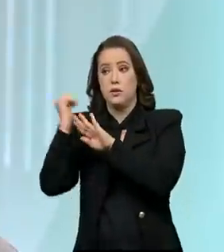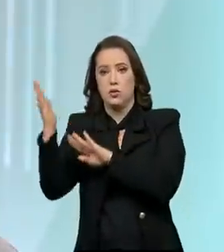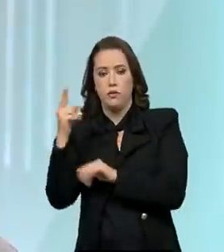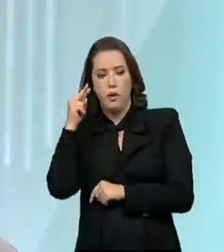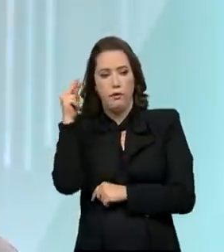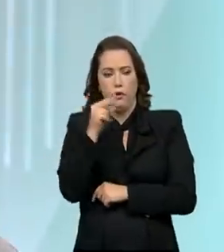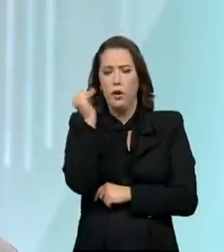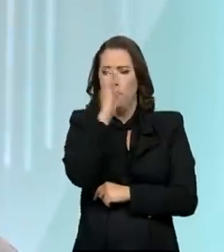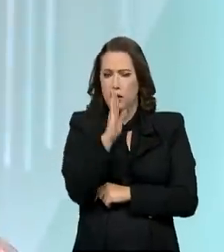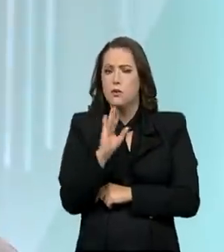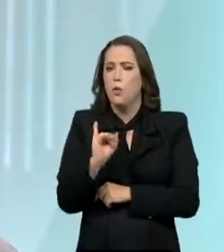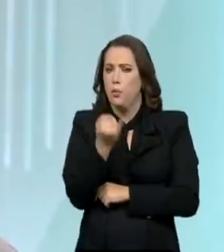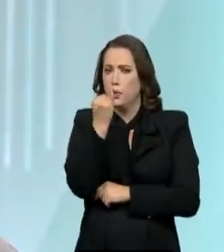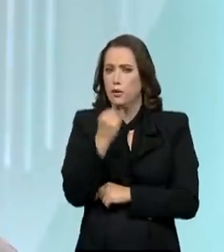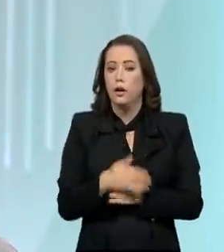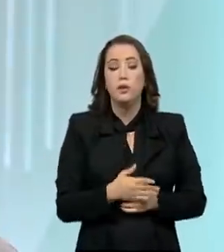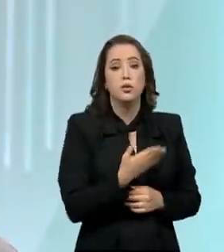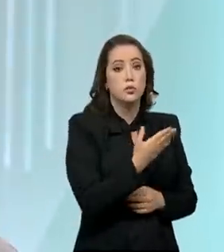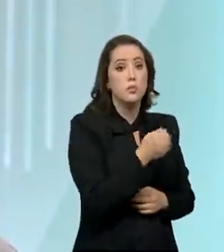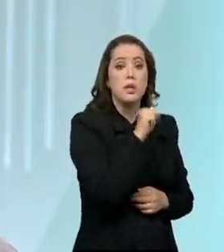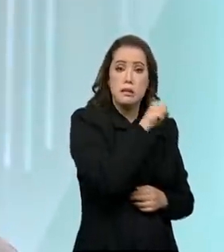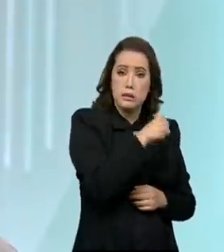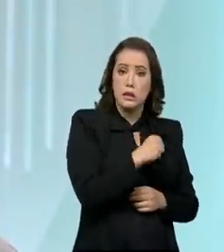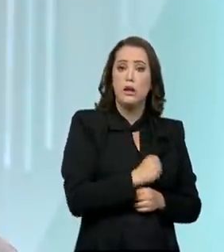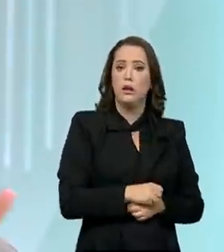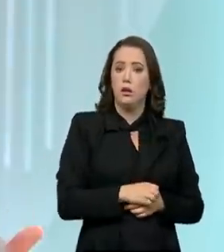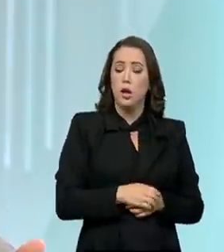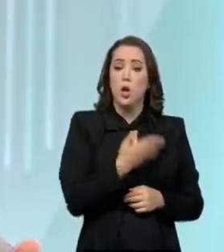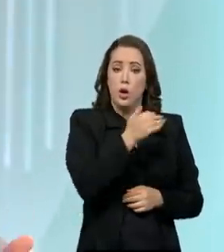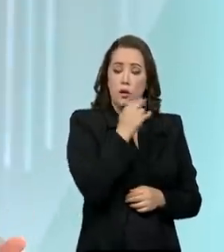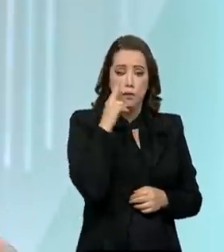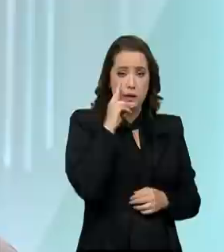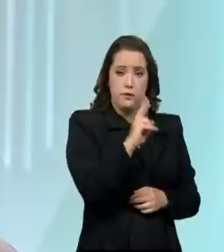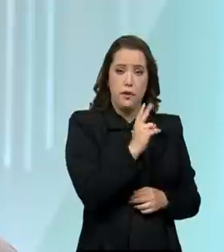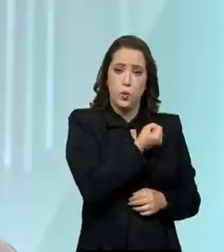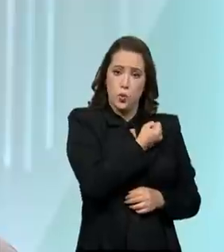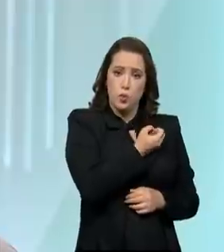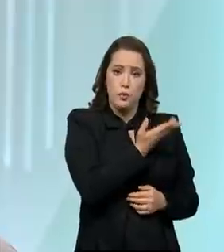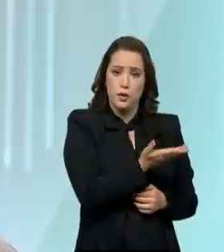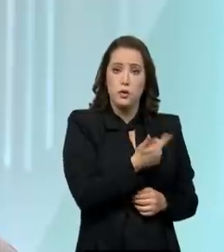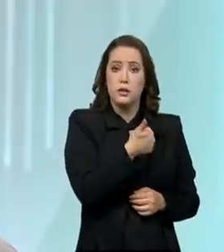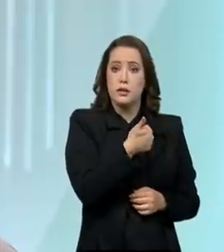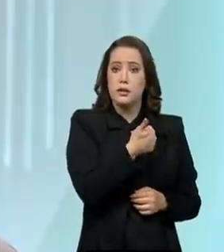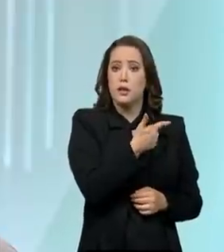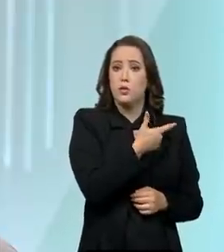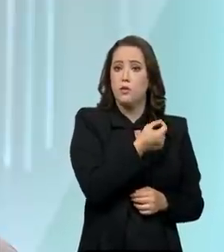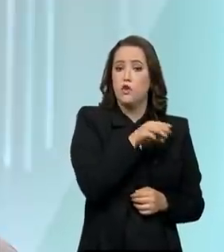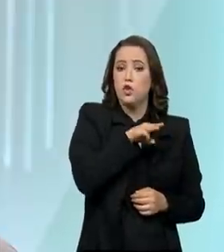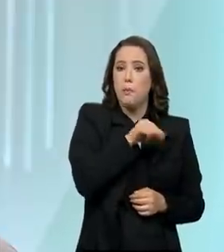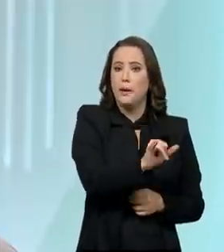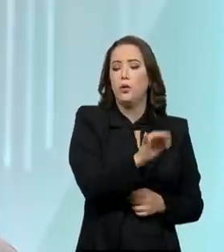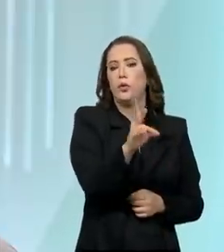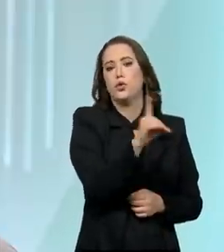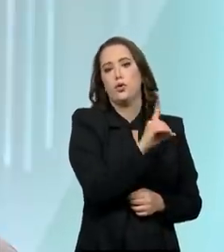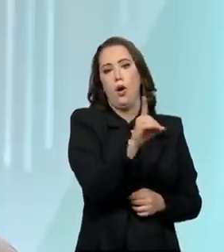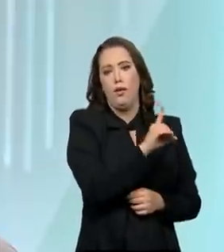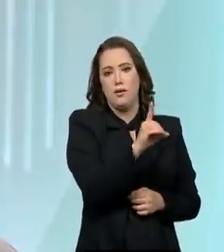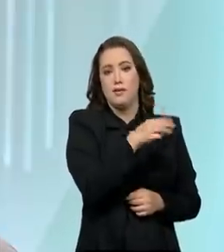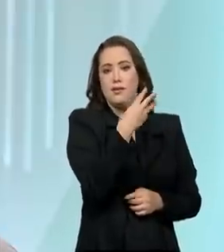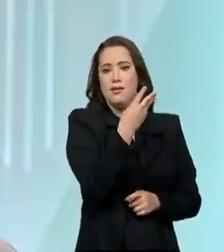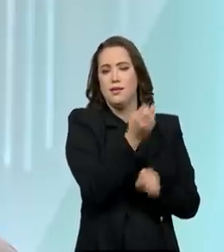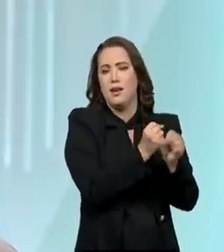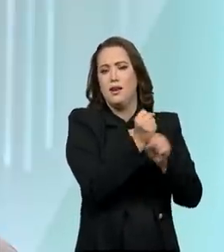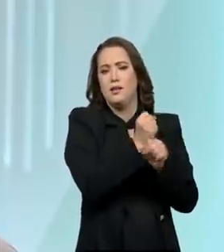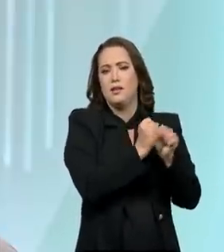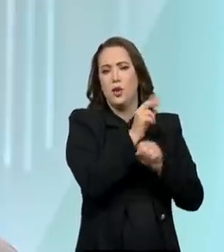certeza, e os números estão aí para falar. Foram 120 bilhões de dólares arrecadados nesses projetos, nos quase três anos, e